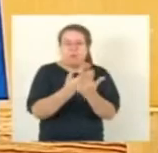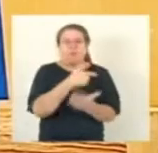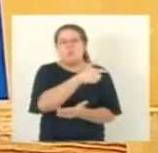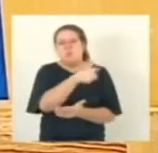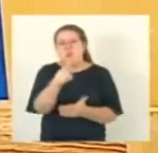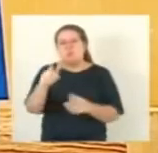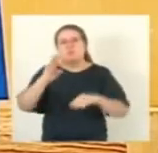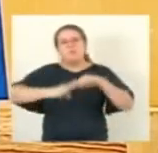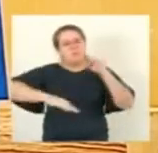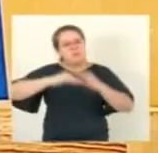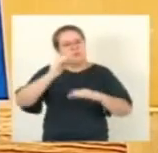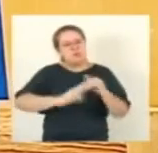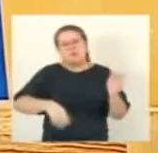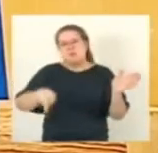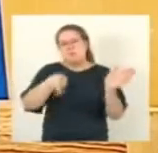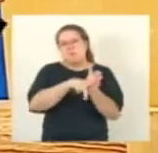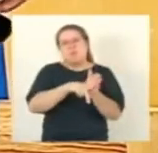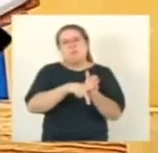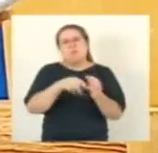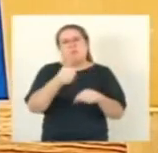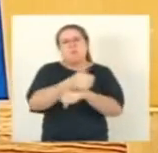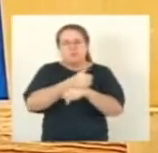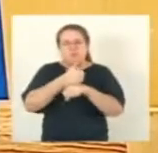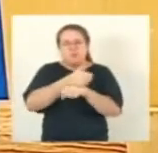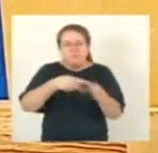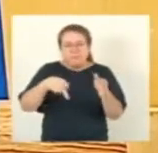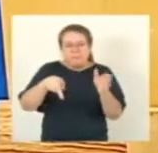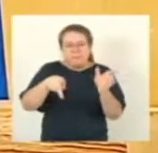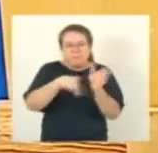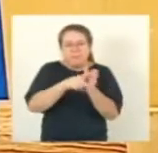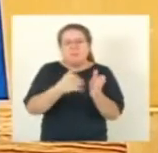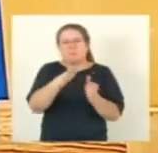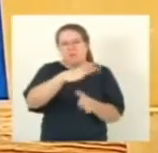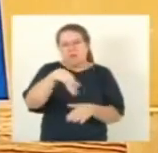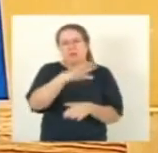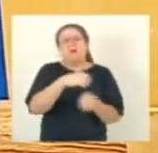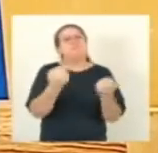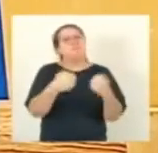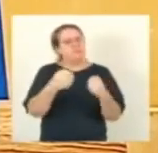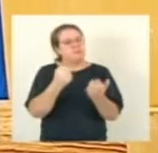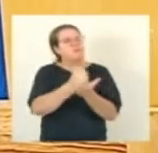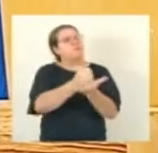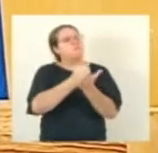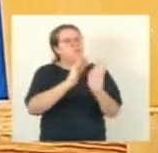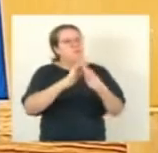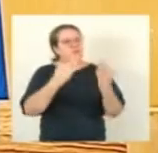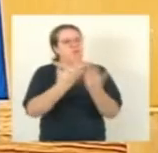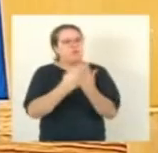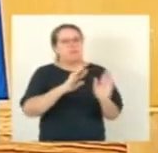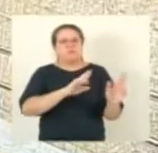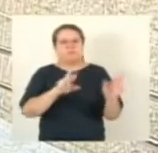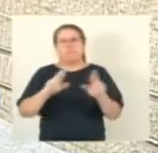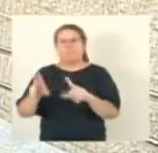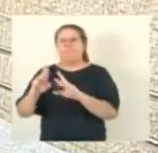grave, e professores, pedagogos, diretores, obviamente, não dão conta disso. Muito obrigado, deputado Dari.